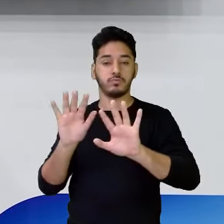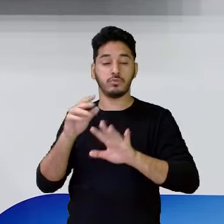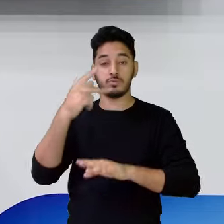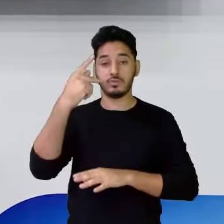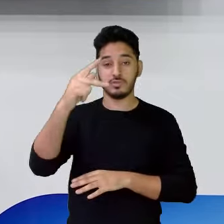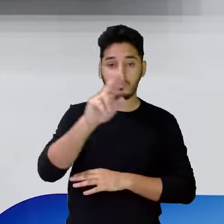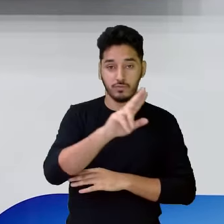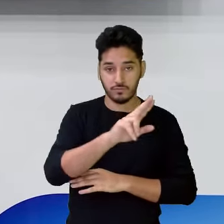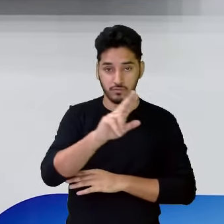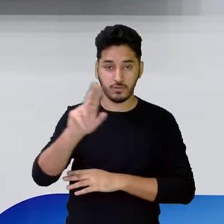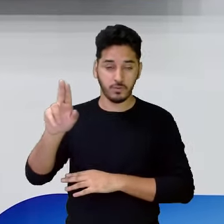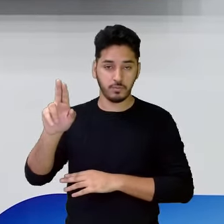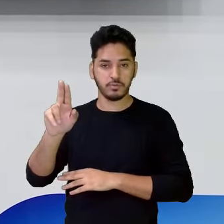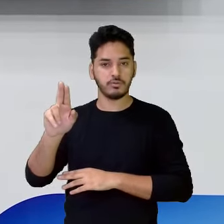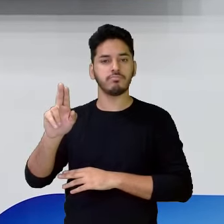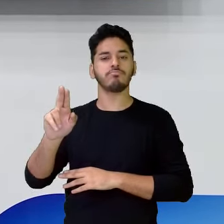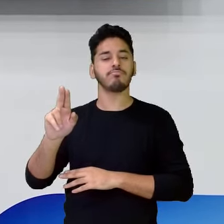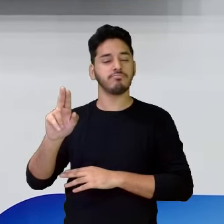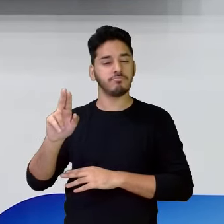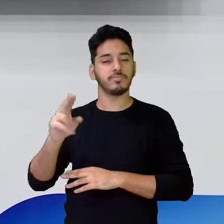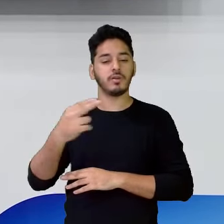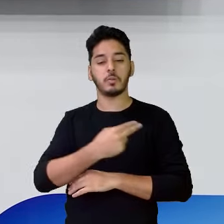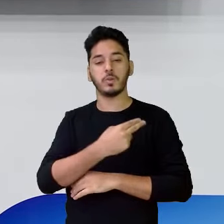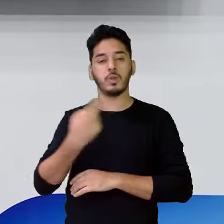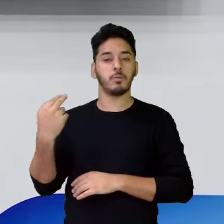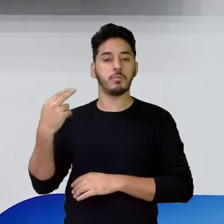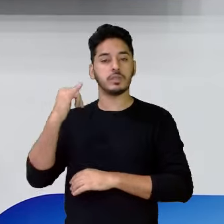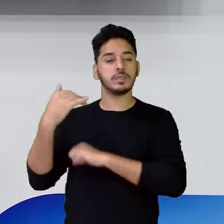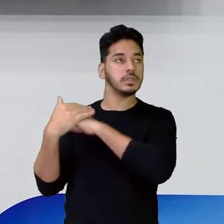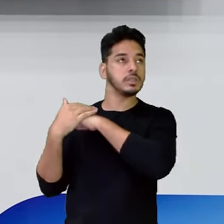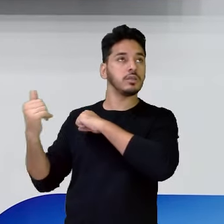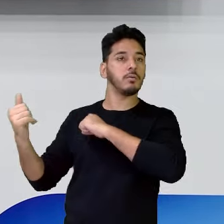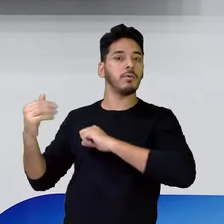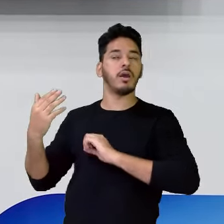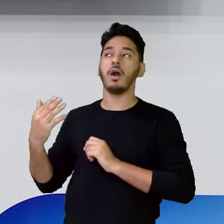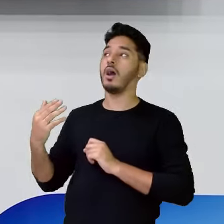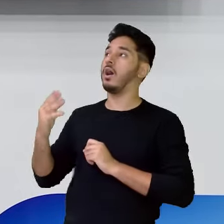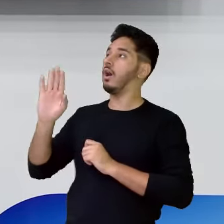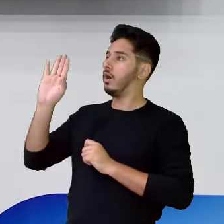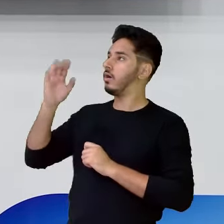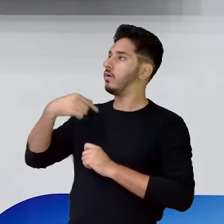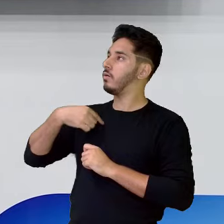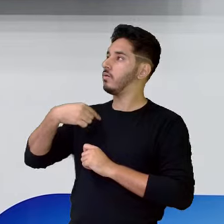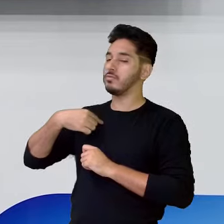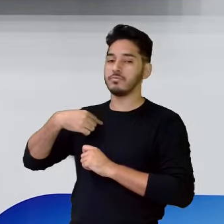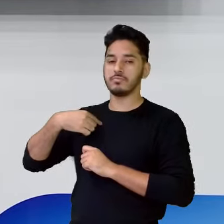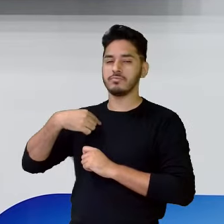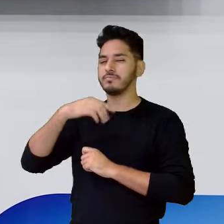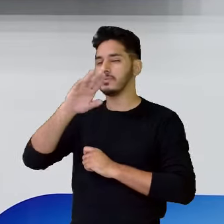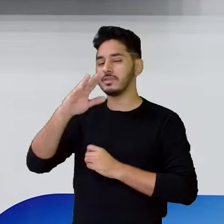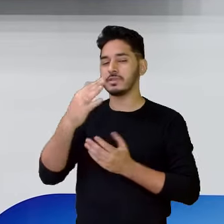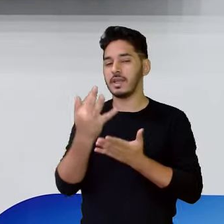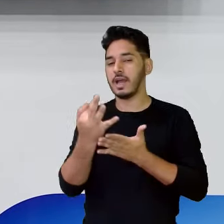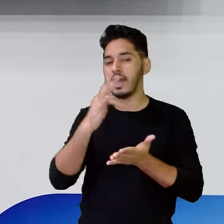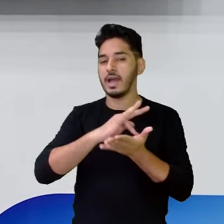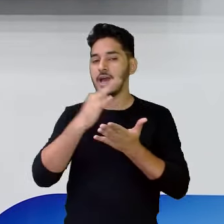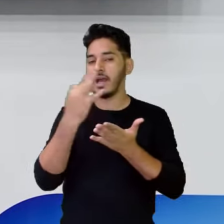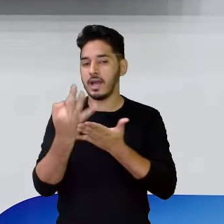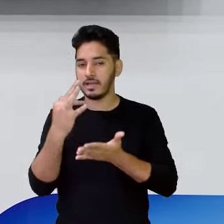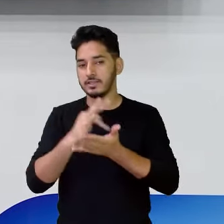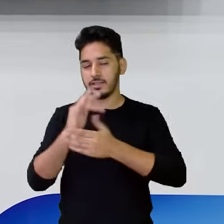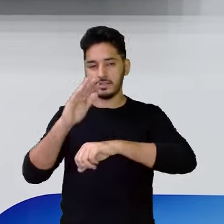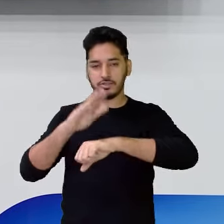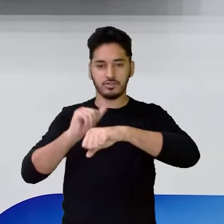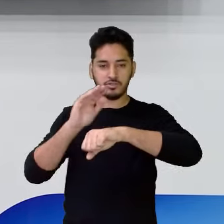nome, você é identificado. Na chamada aí, quando a professora faz a chamada, né? O nome aí